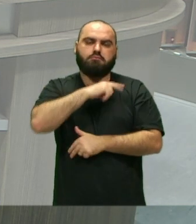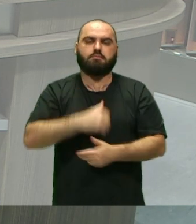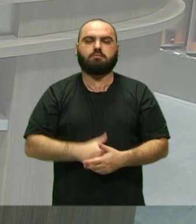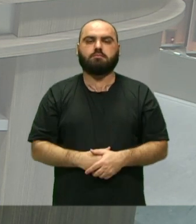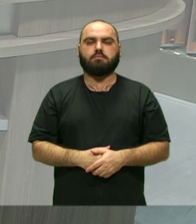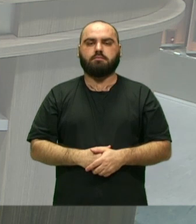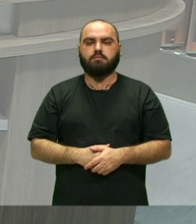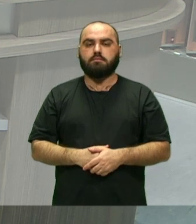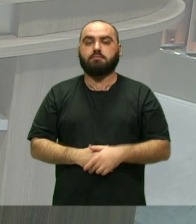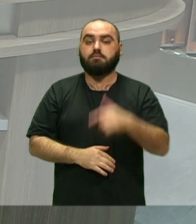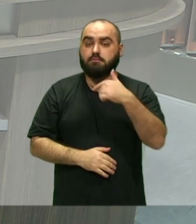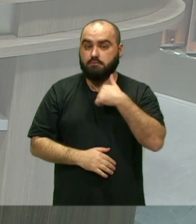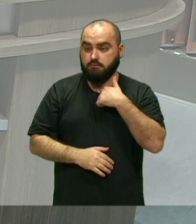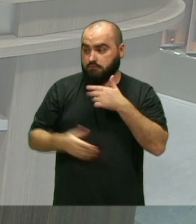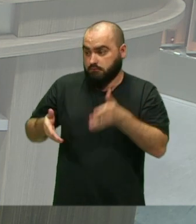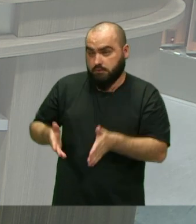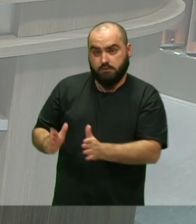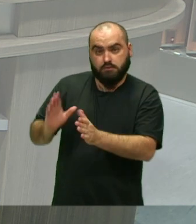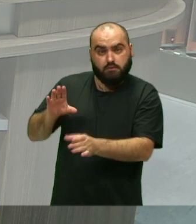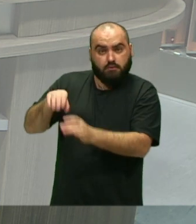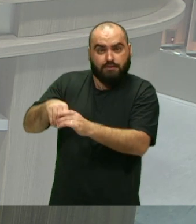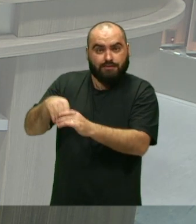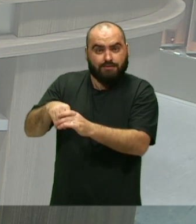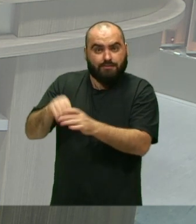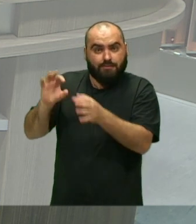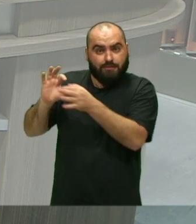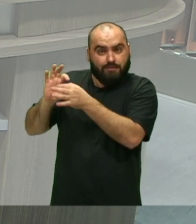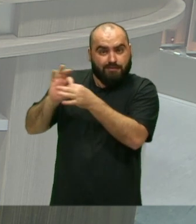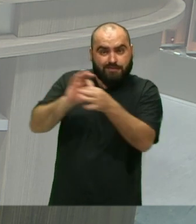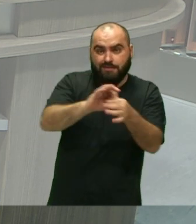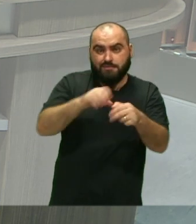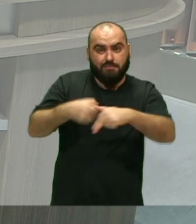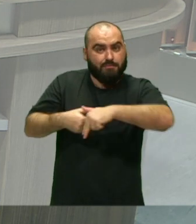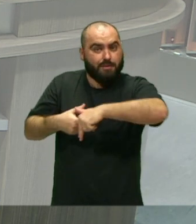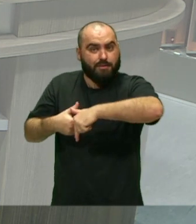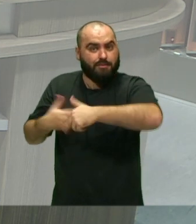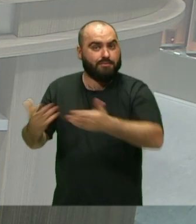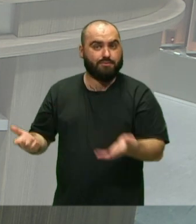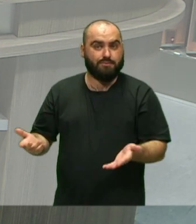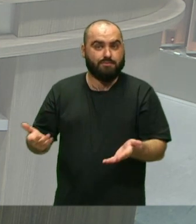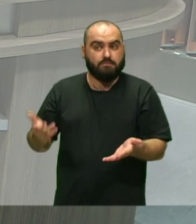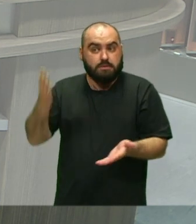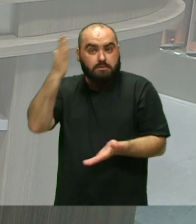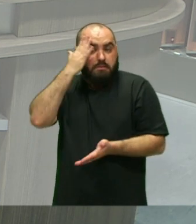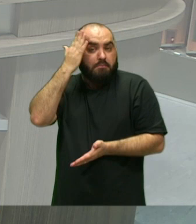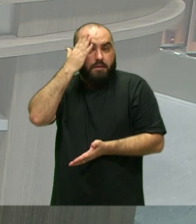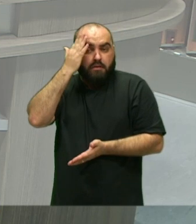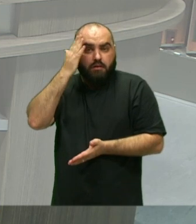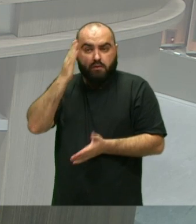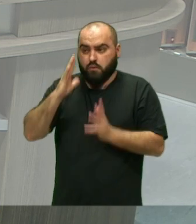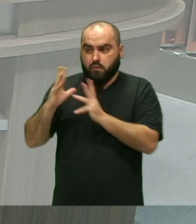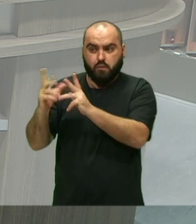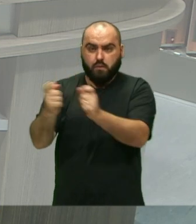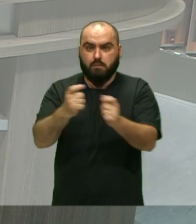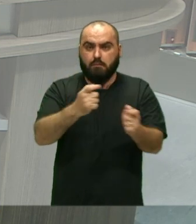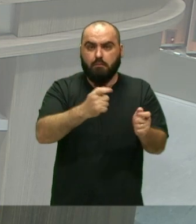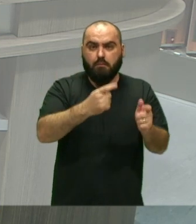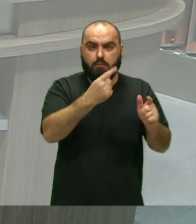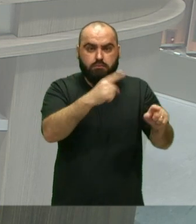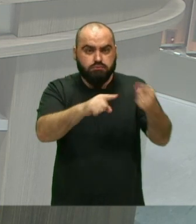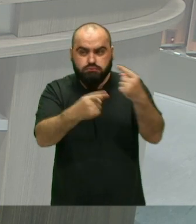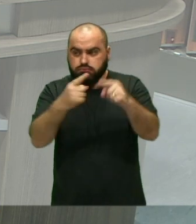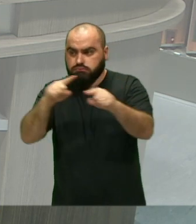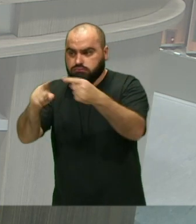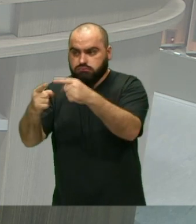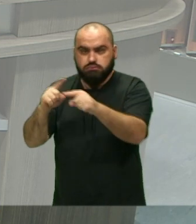por ser nascida E criada nele Por ser nascida E criada Dentro do contexto Do maracatu Saber lidar Com todos os instrumentos Com toda a diversidade Que tem dentro do